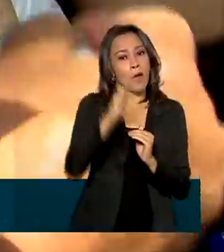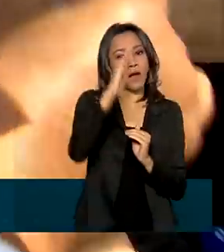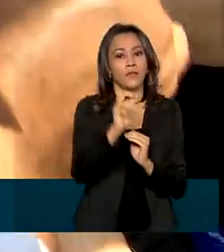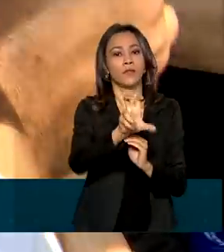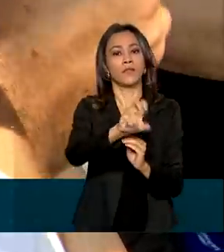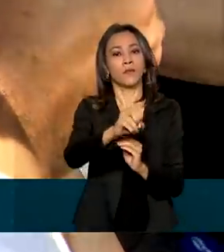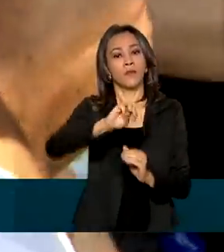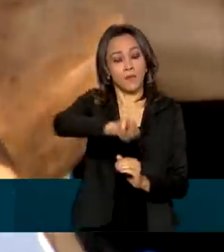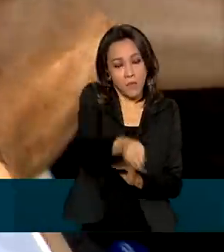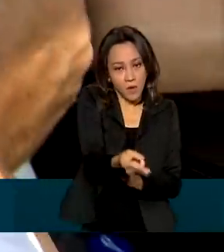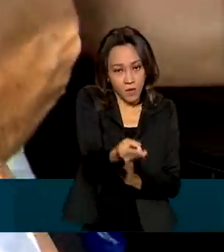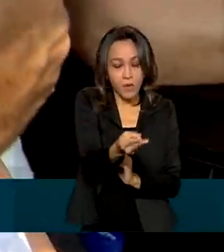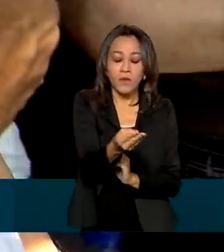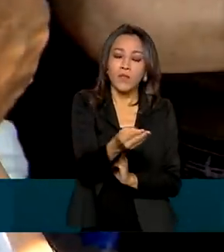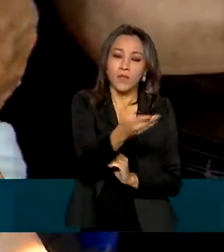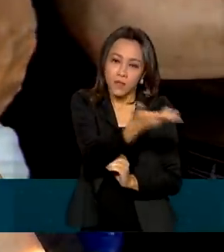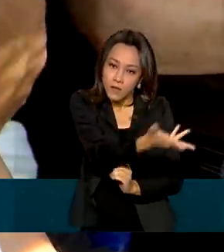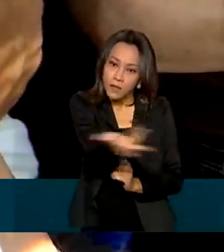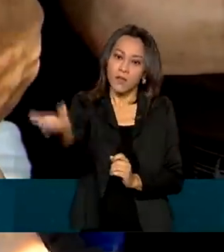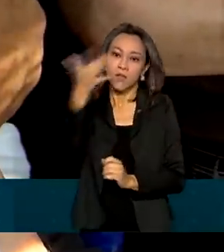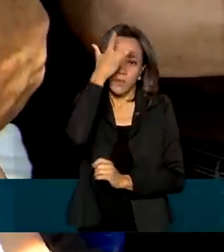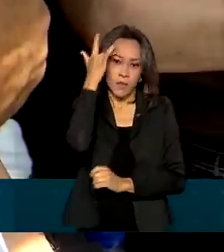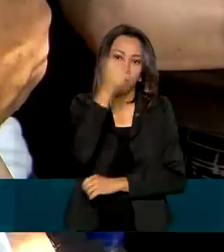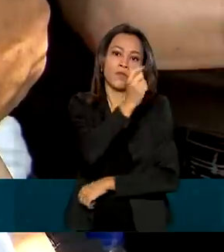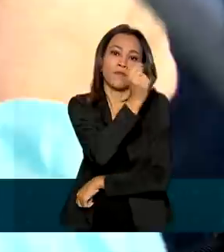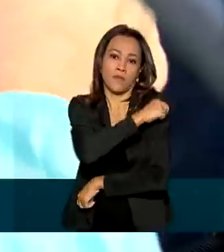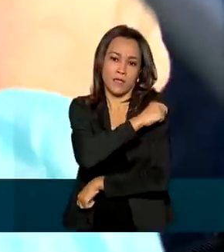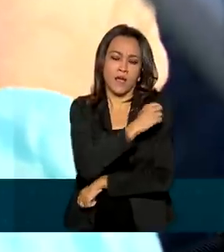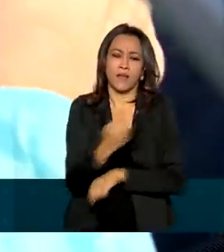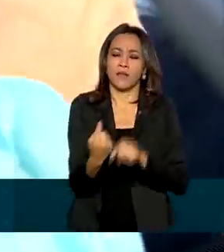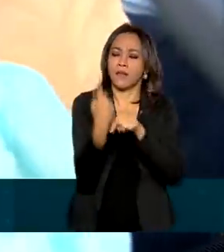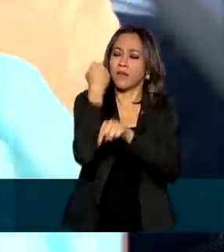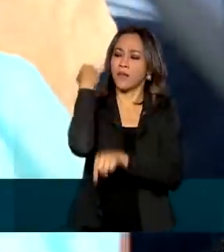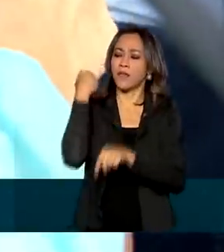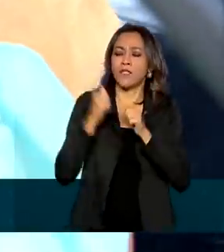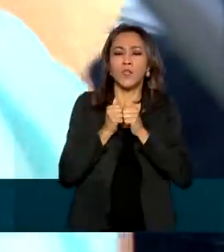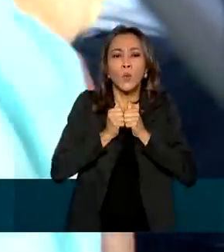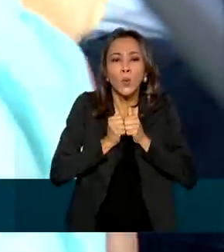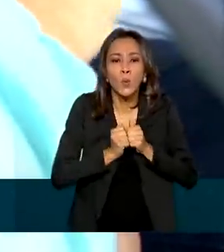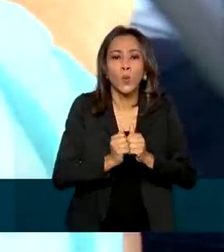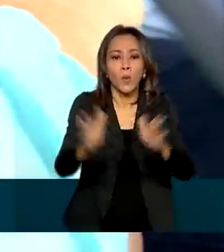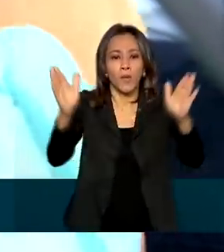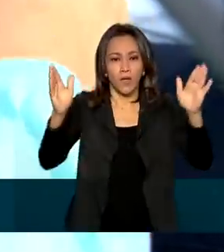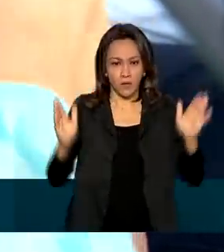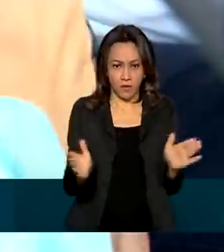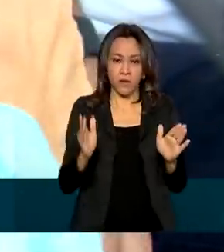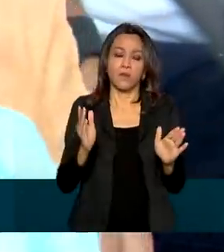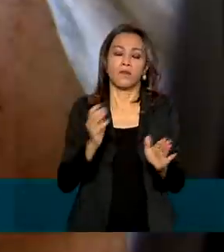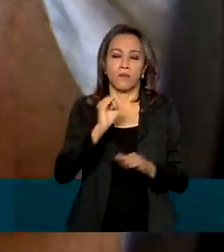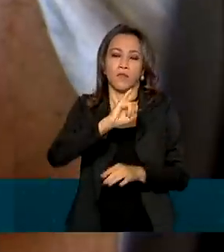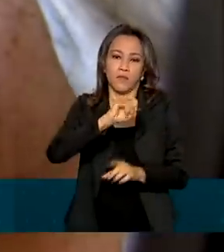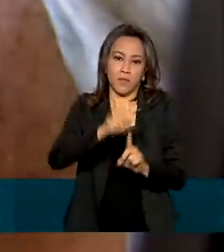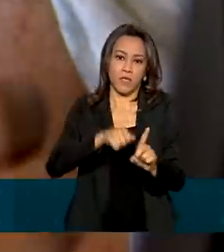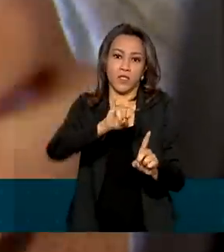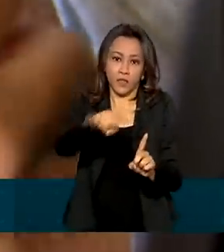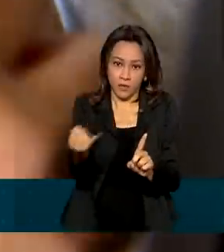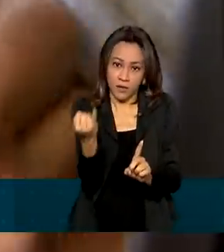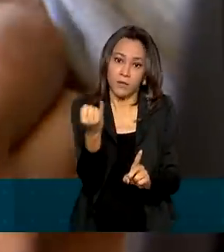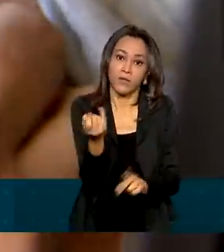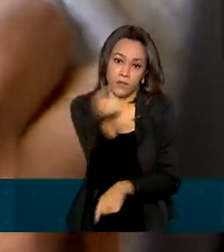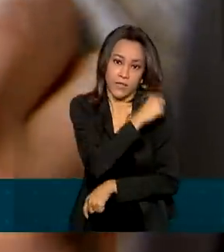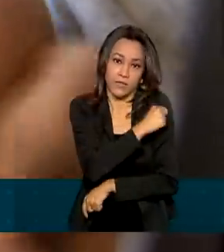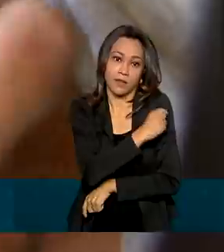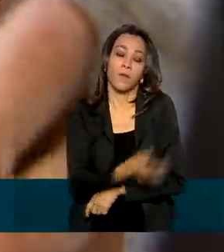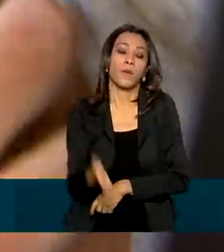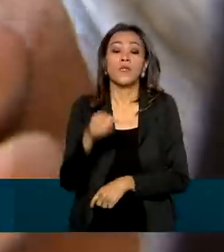de pessoas vacinadas contra a Covid-19 desde o início da imunização em janeiro deste ano. O número representa